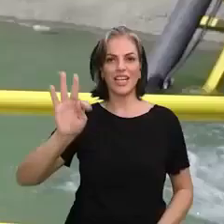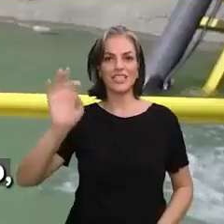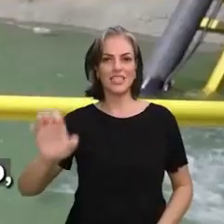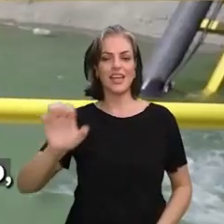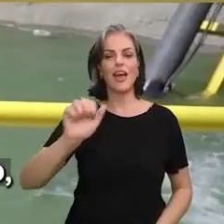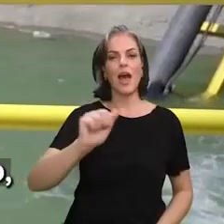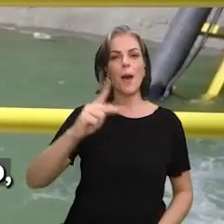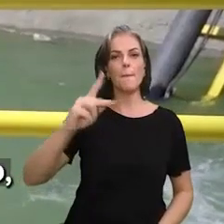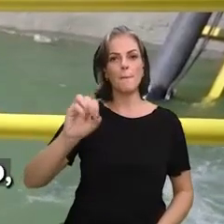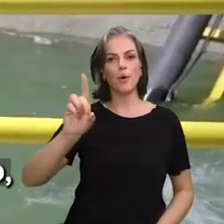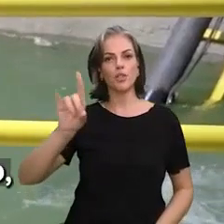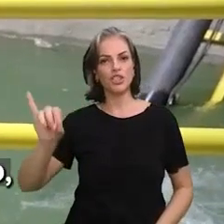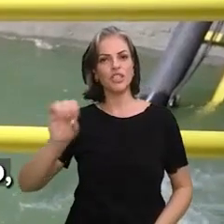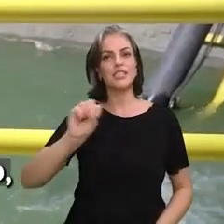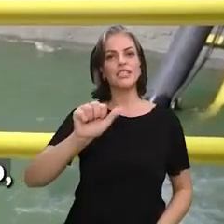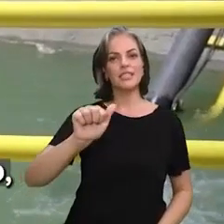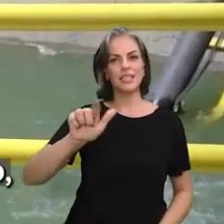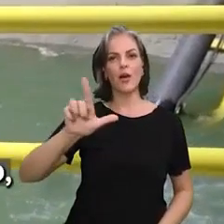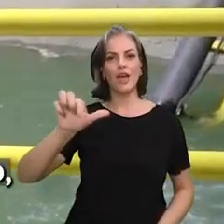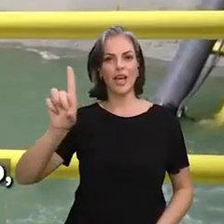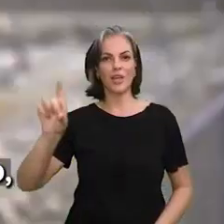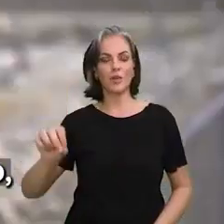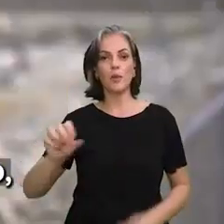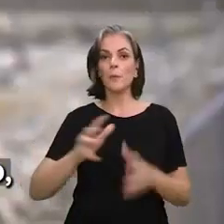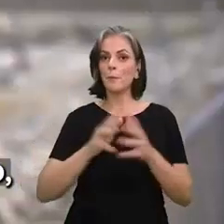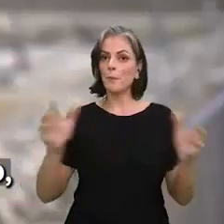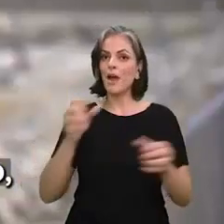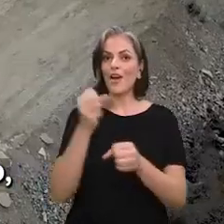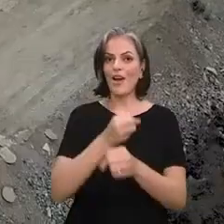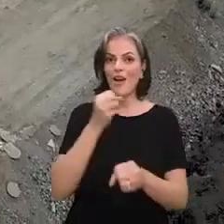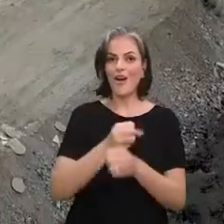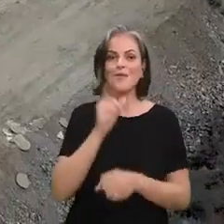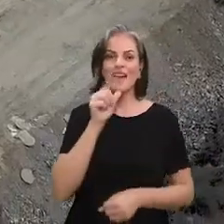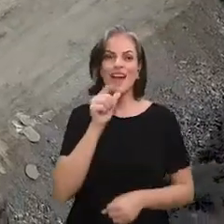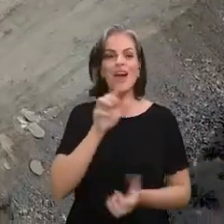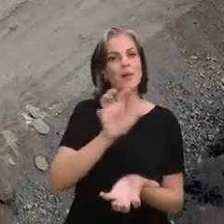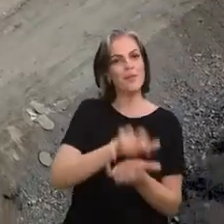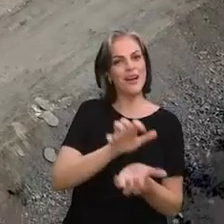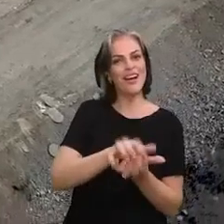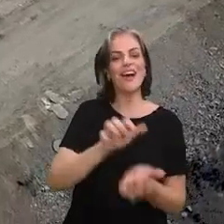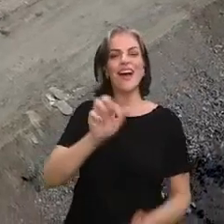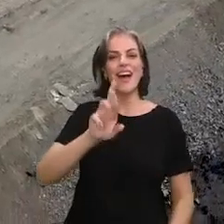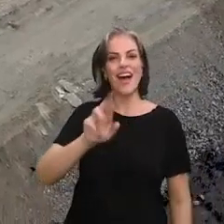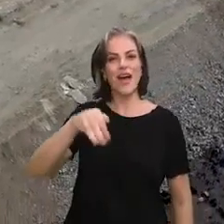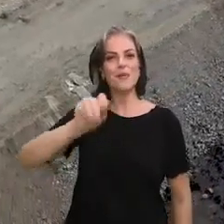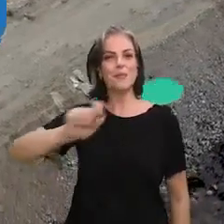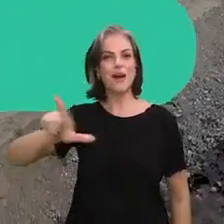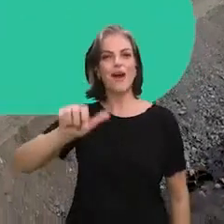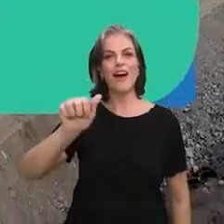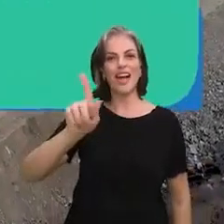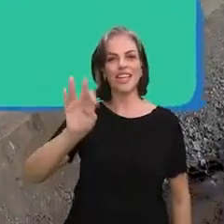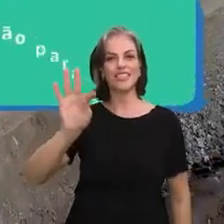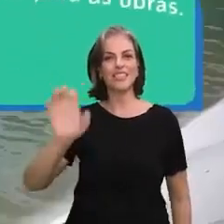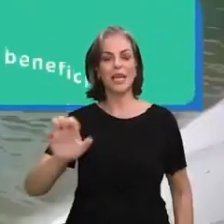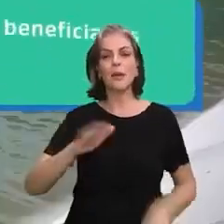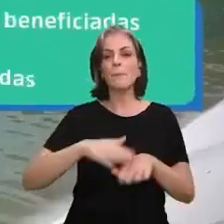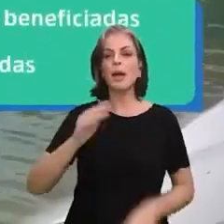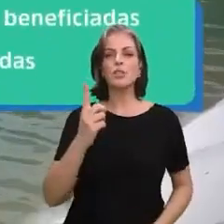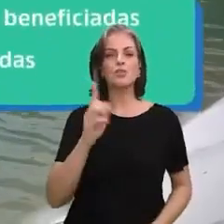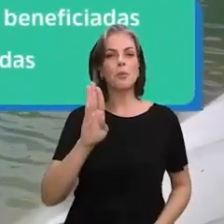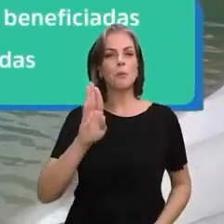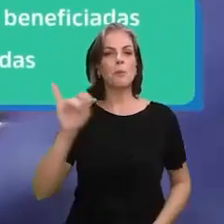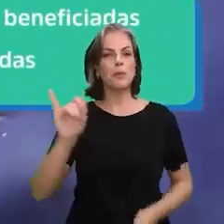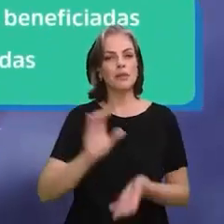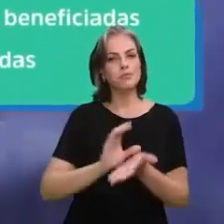Salgado. Maior obra de infraestrutura hídrica de Pernambuco, o ramal do Agreste recebeu mais de um bilhão de reais em